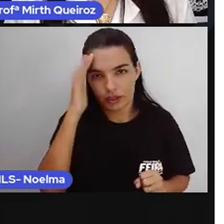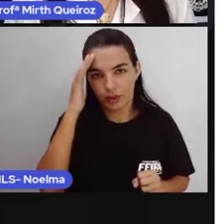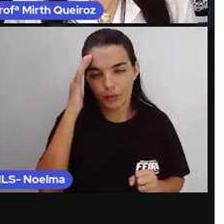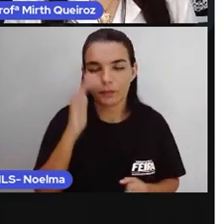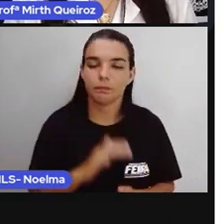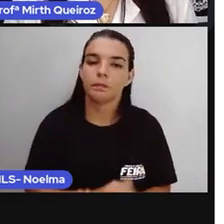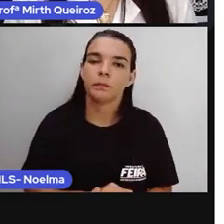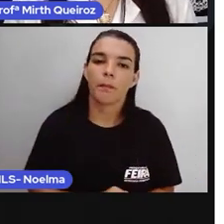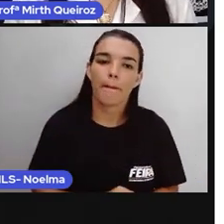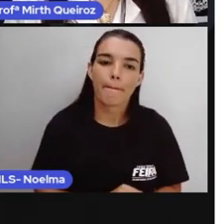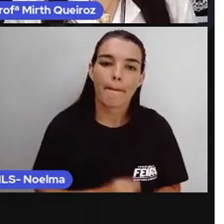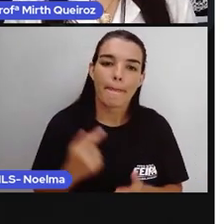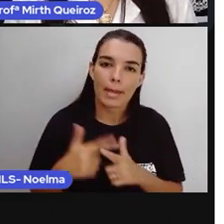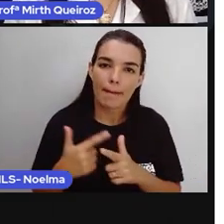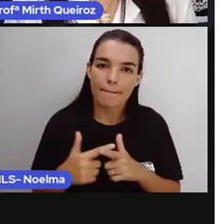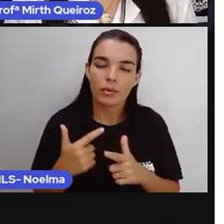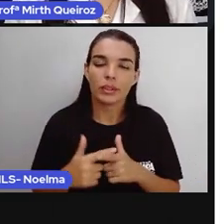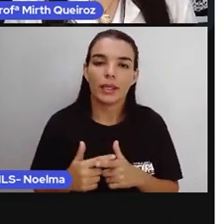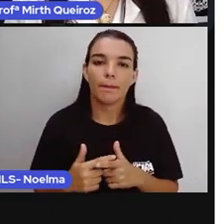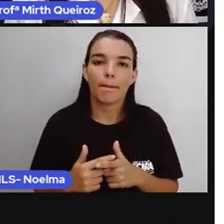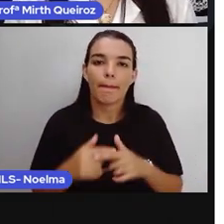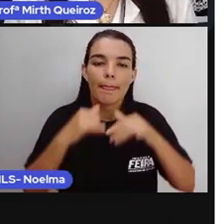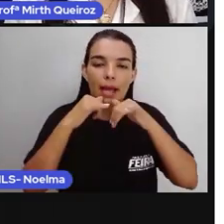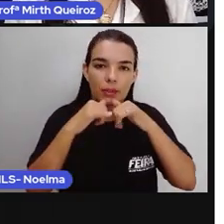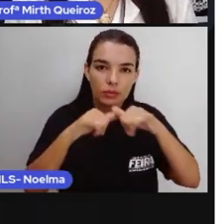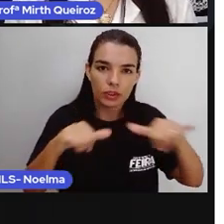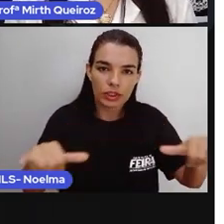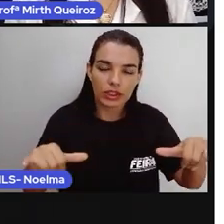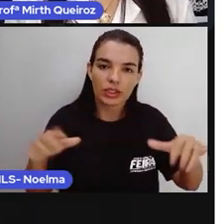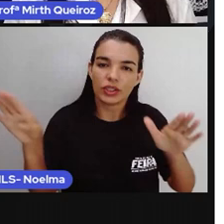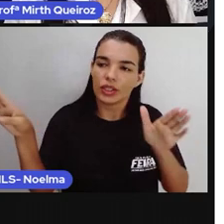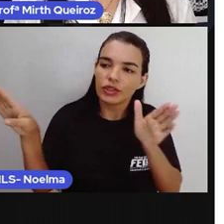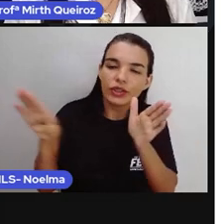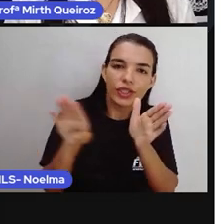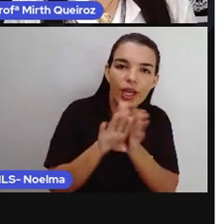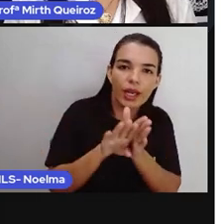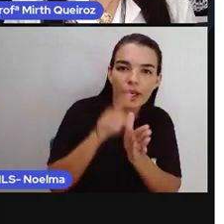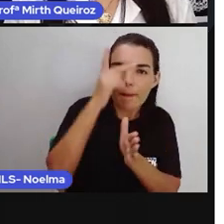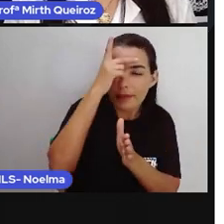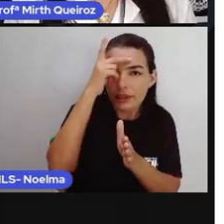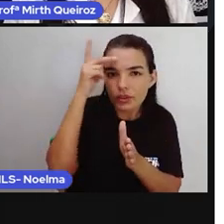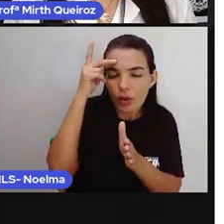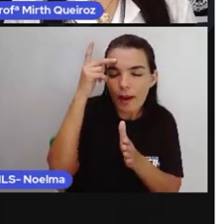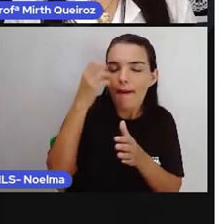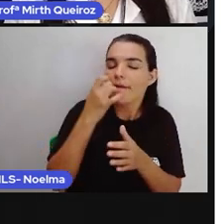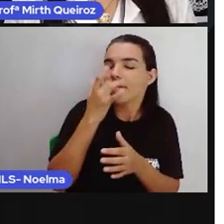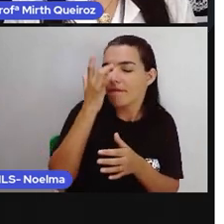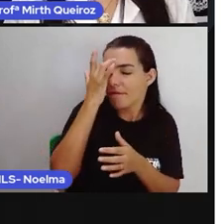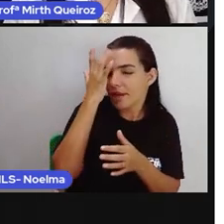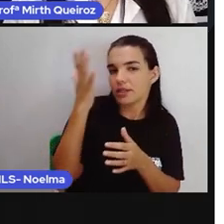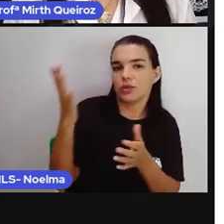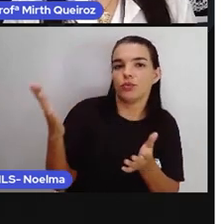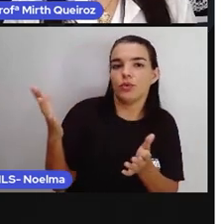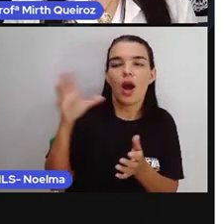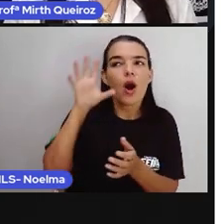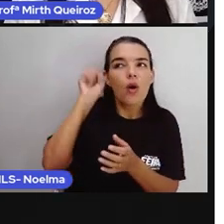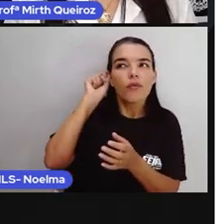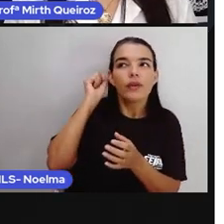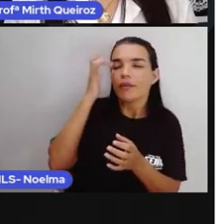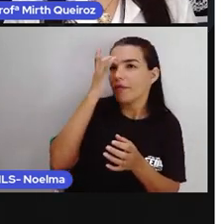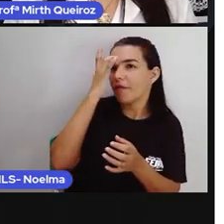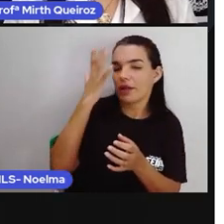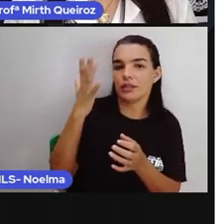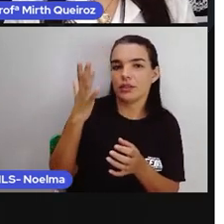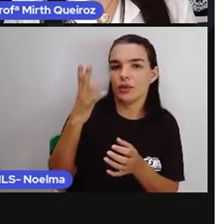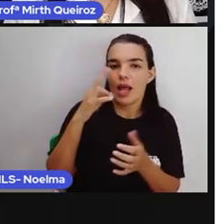notícia, né? Ela vai chegar de forma mais rápida, de forma mais precisa, né? A depender de como você organiza ali.